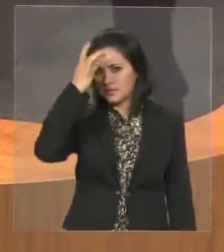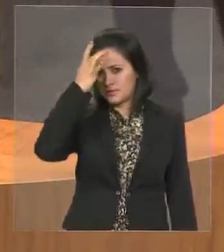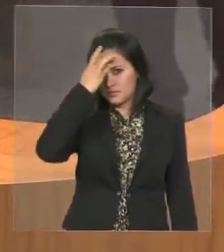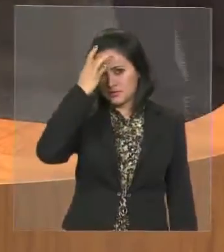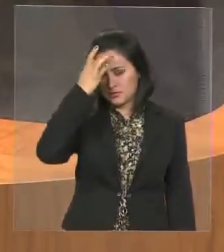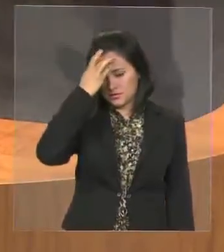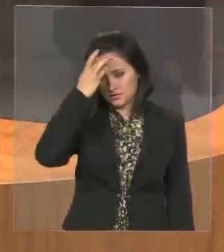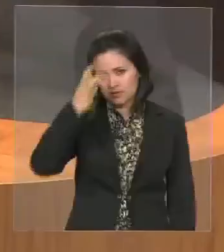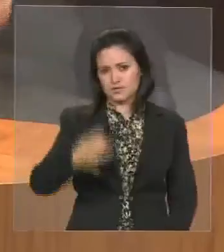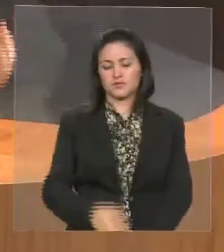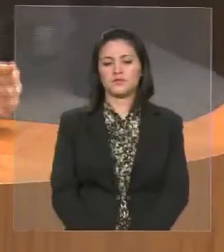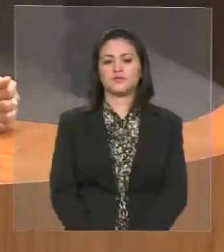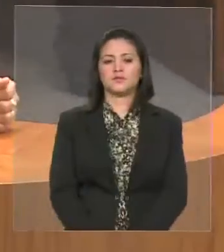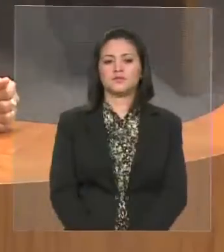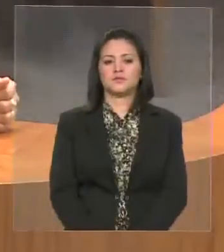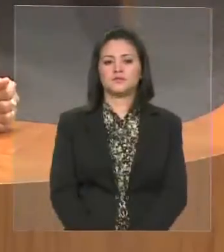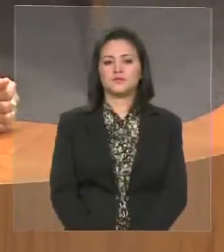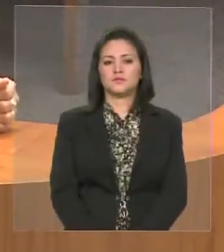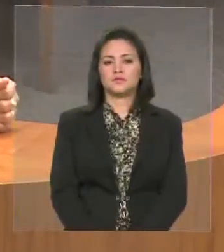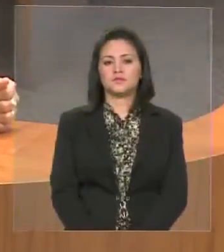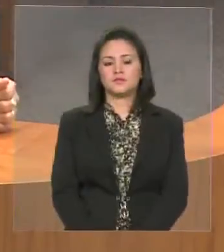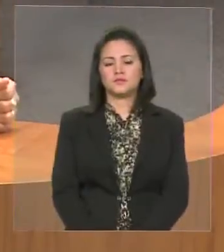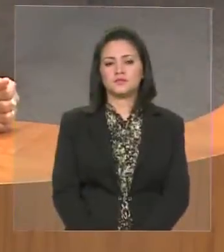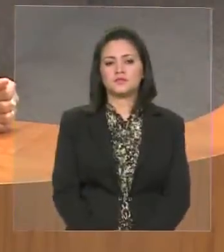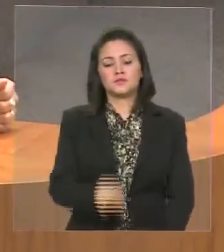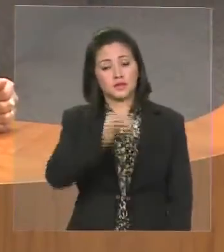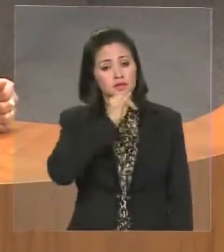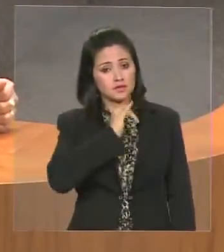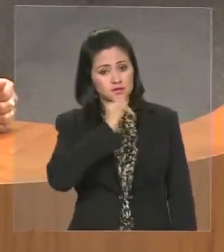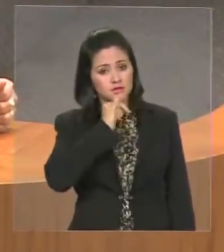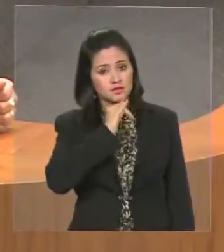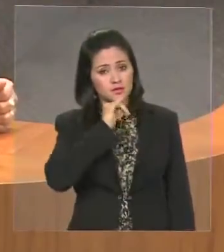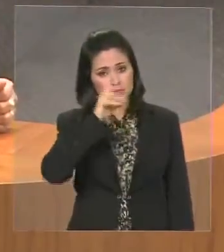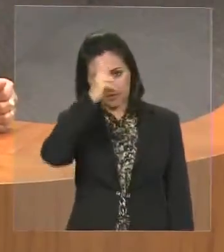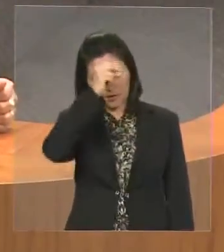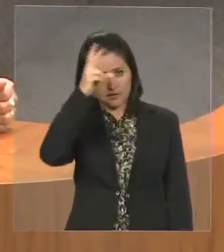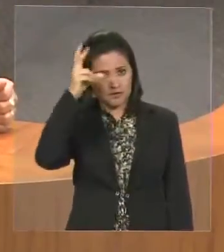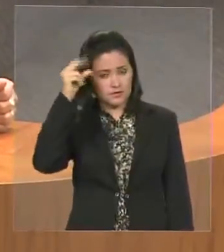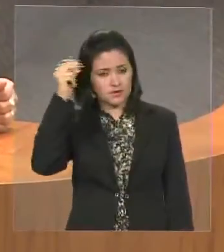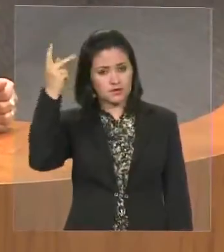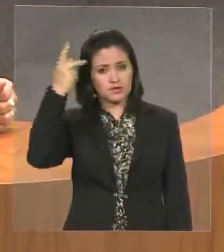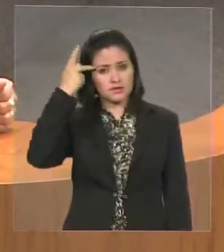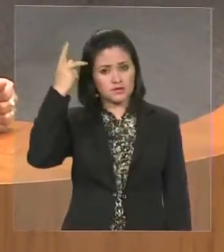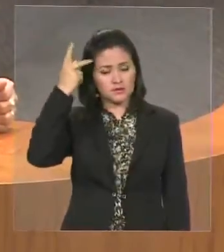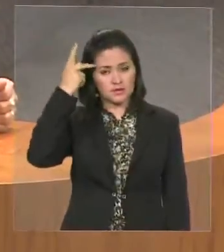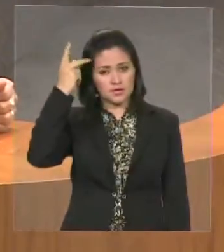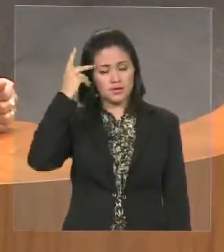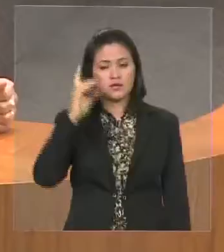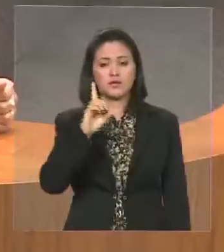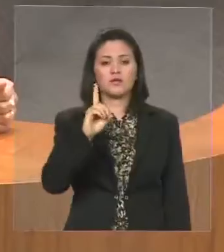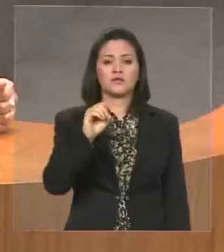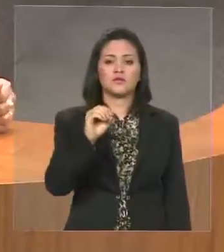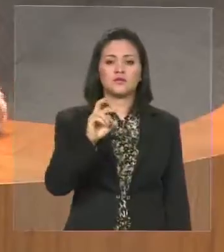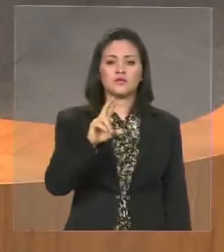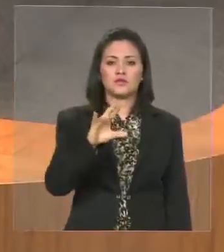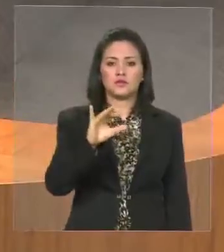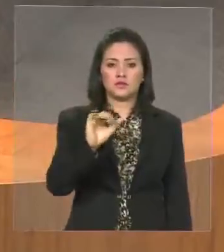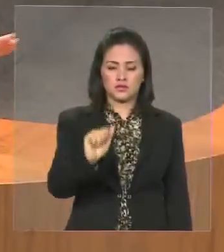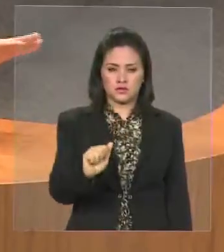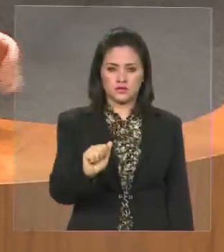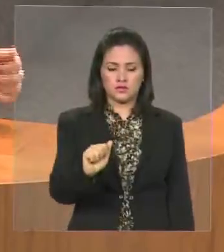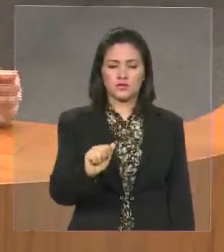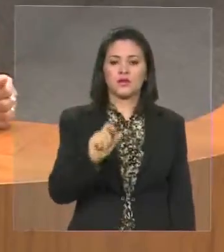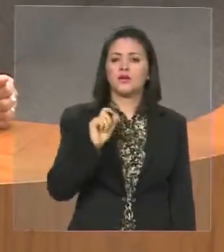O exemplo do prefeito lá de São Paulo, o Dória, que